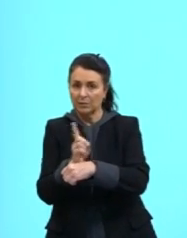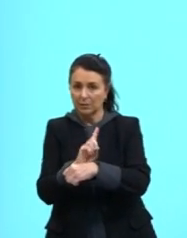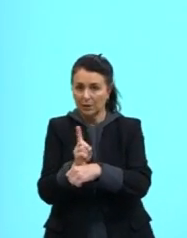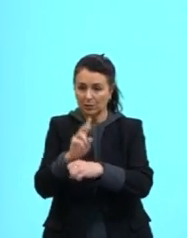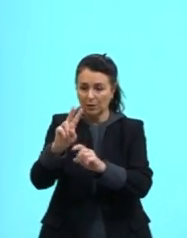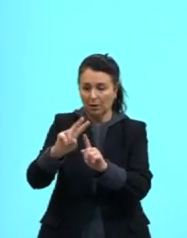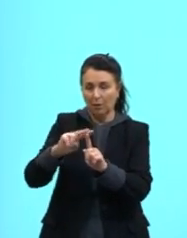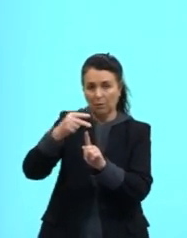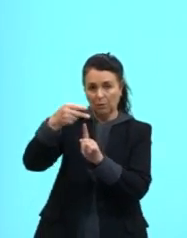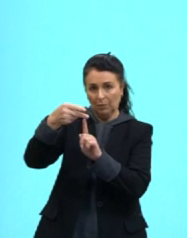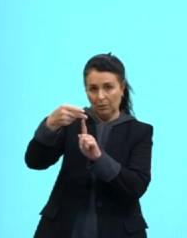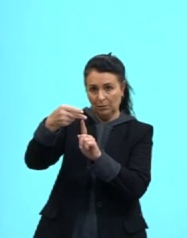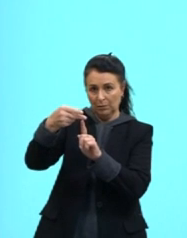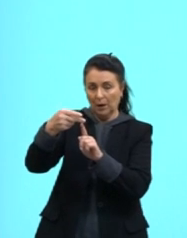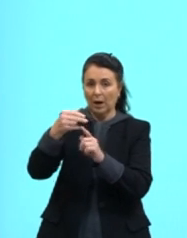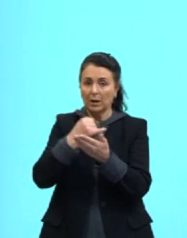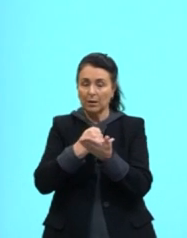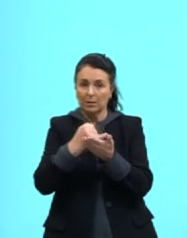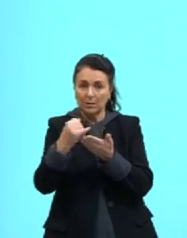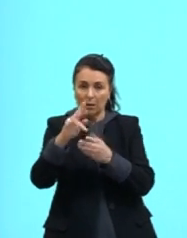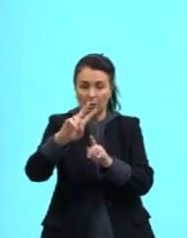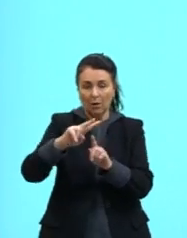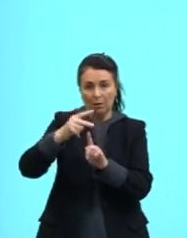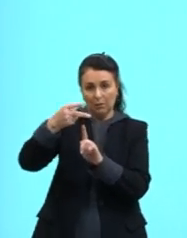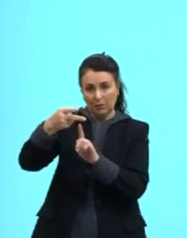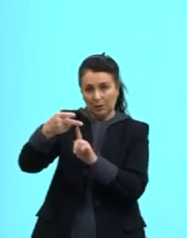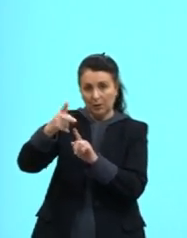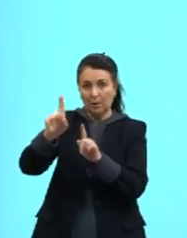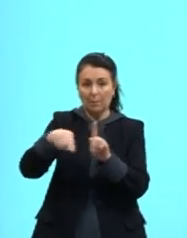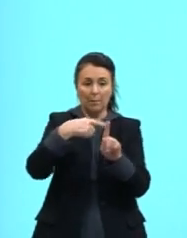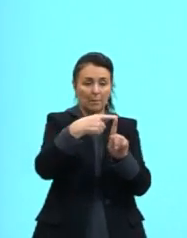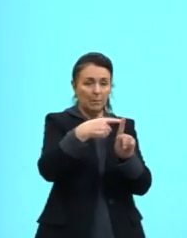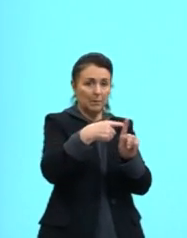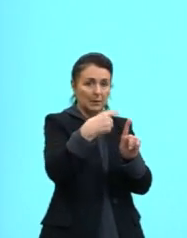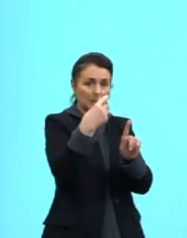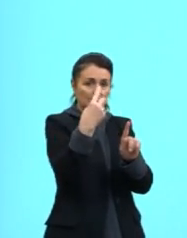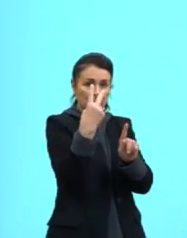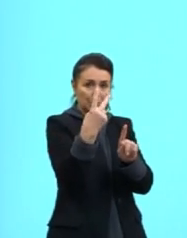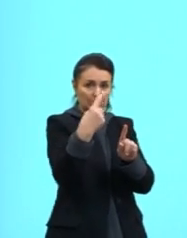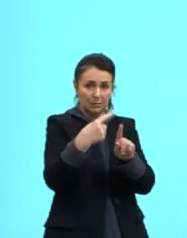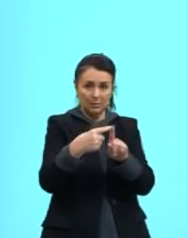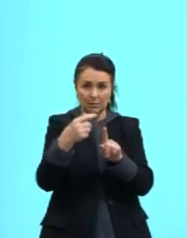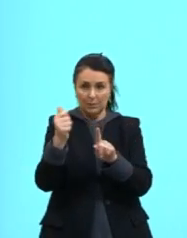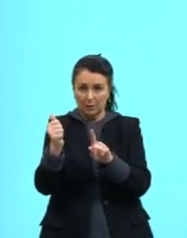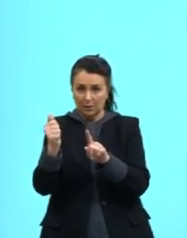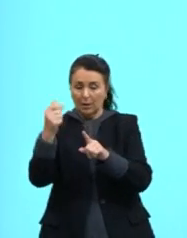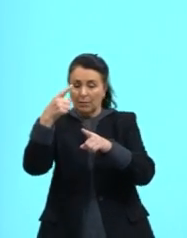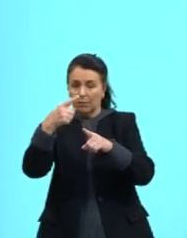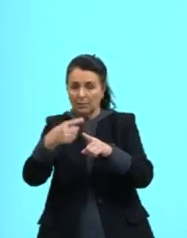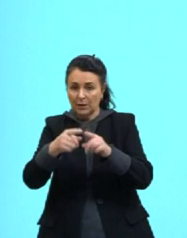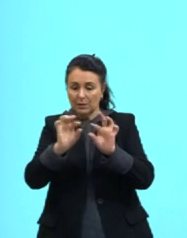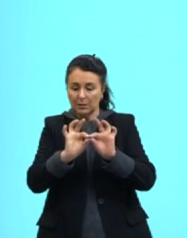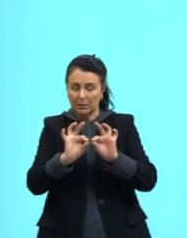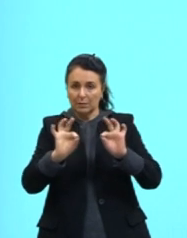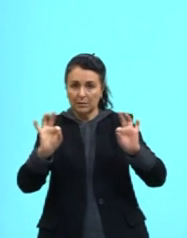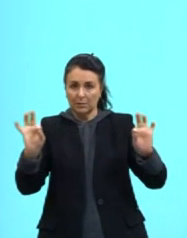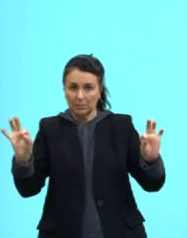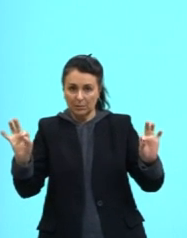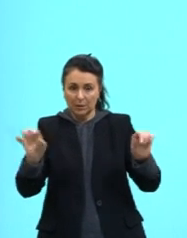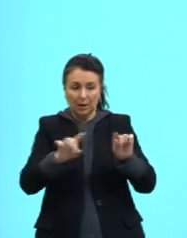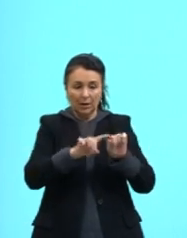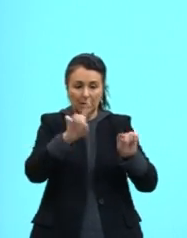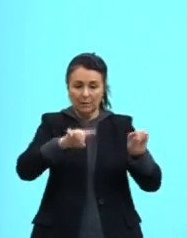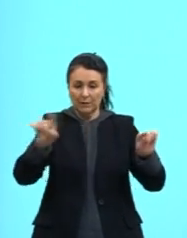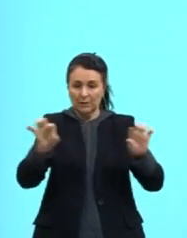inicial, ao quadrado, mais duas vezes A, vezes deslocamento, Distância, variação da